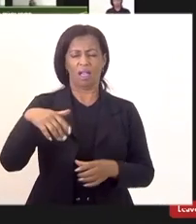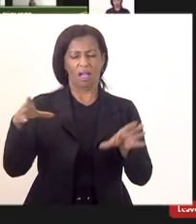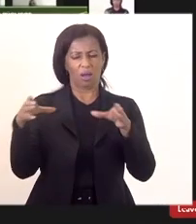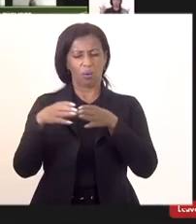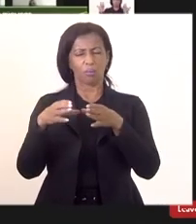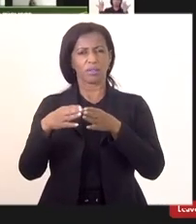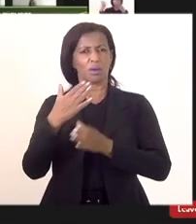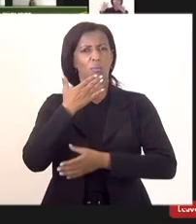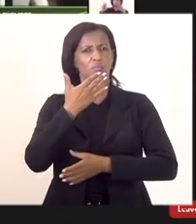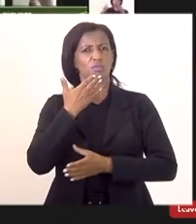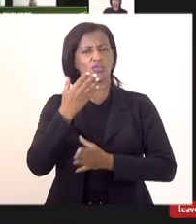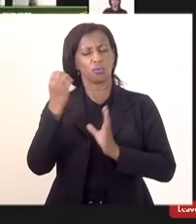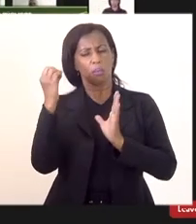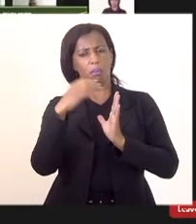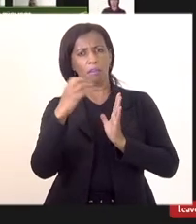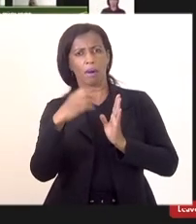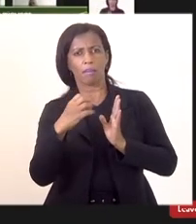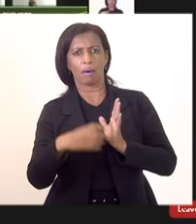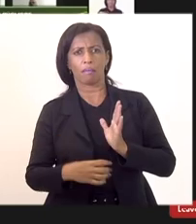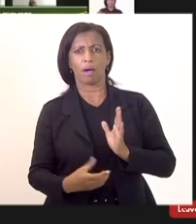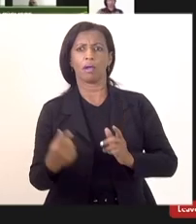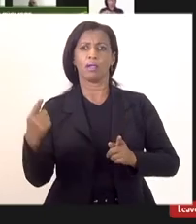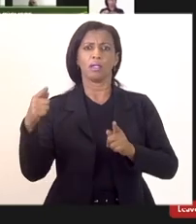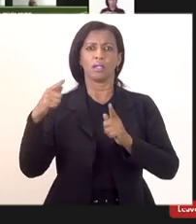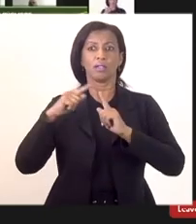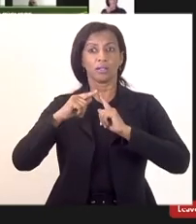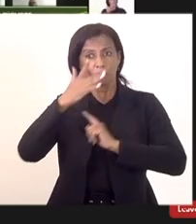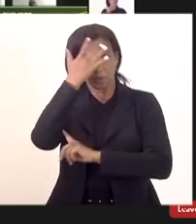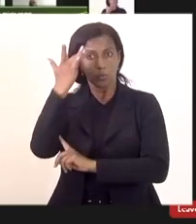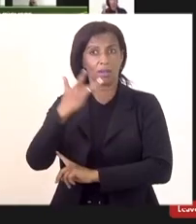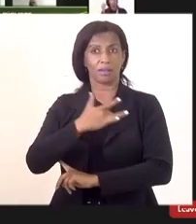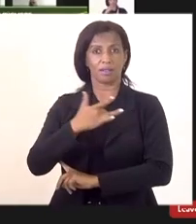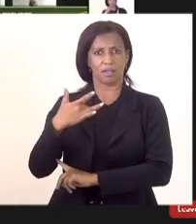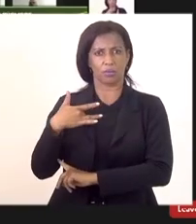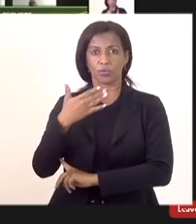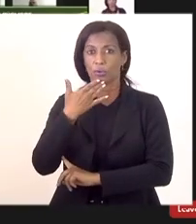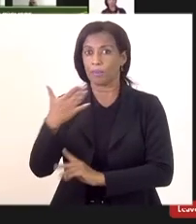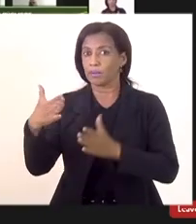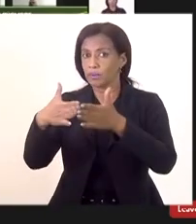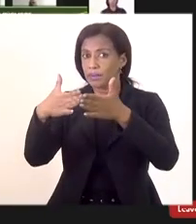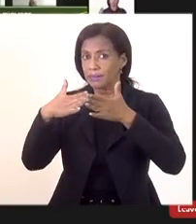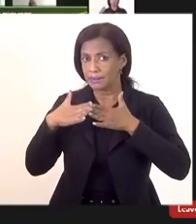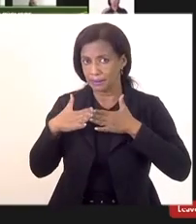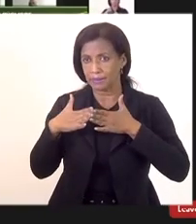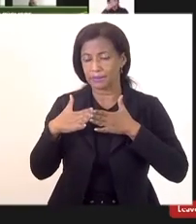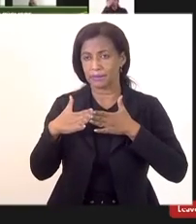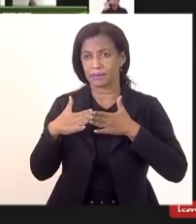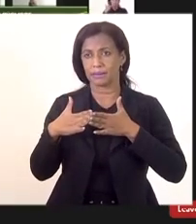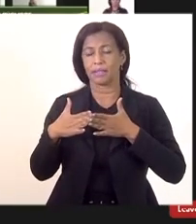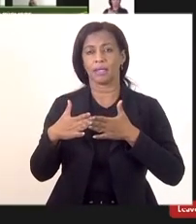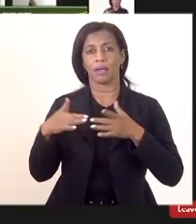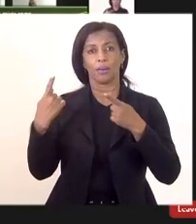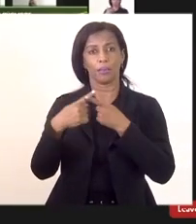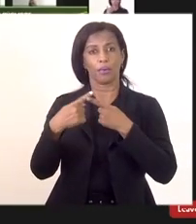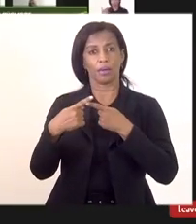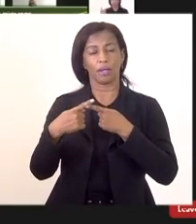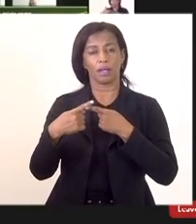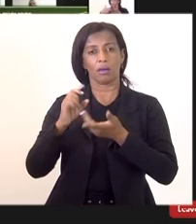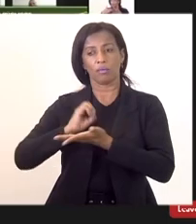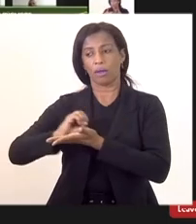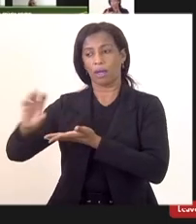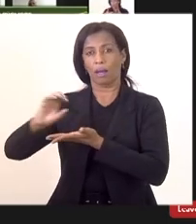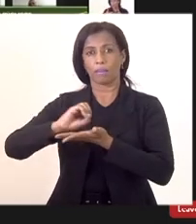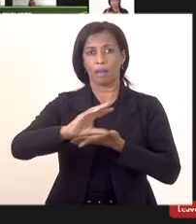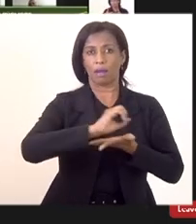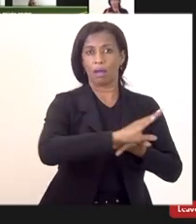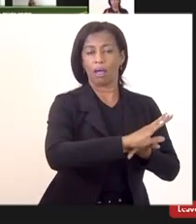sentido dos profissionais de saúde. Eu peço licença aqui e faço um encaminhamento aos deputados presentes, para que a